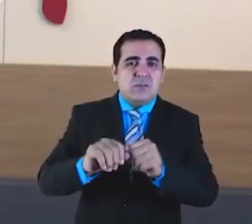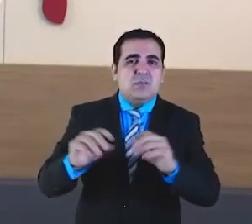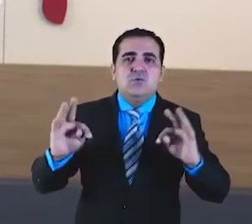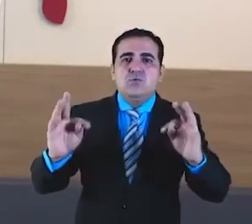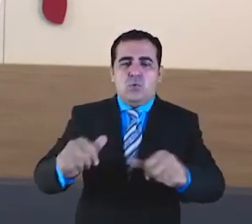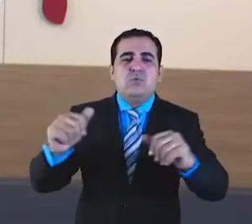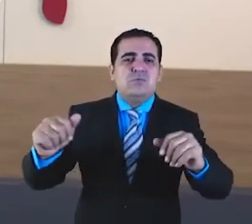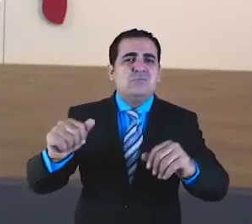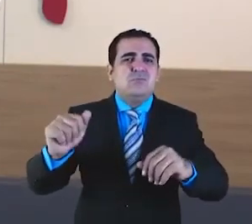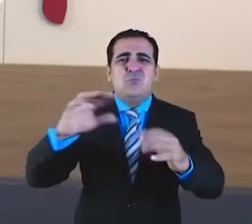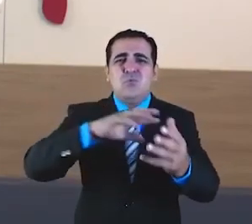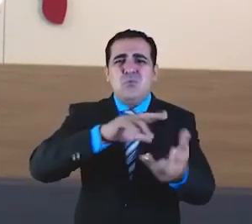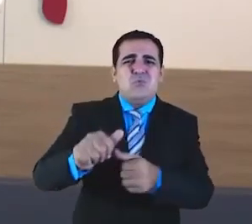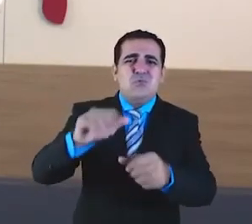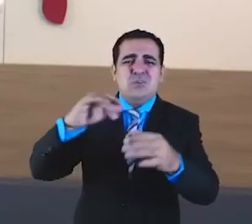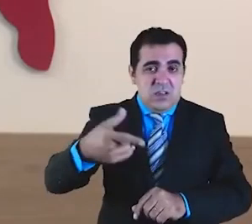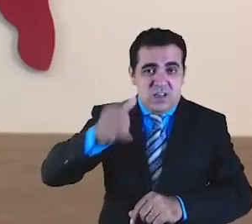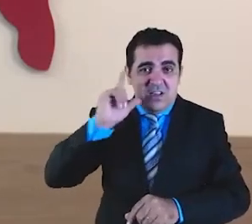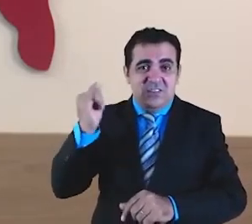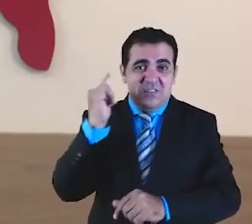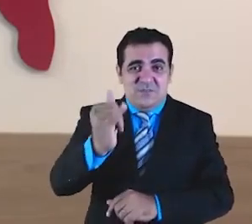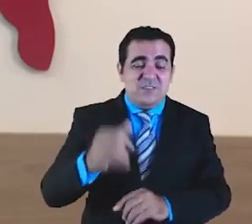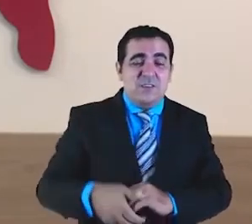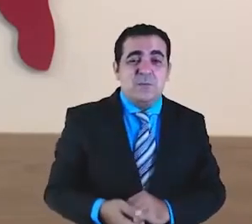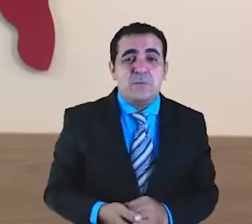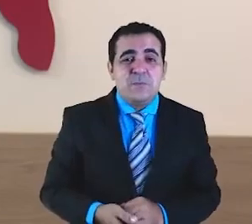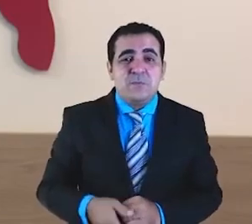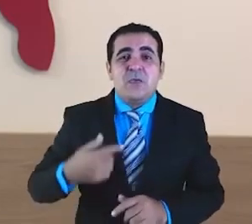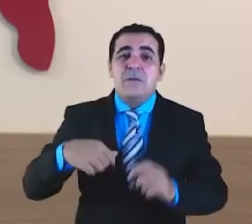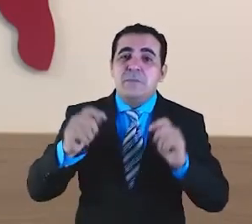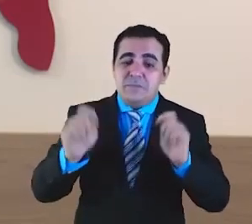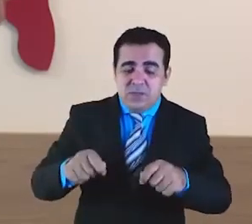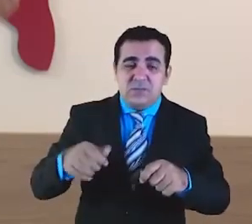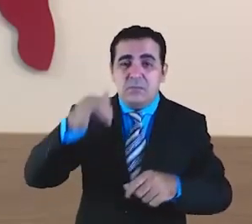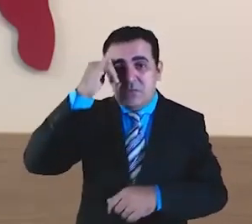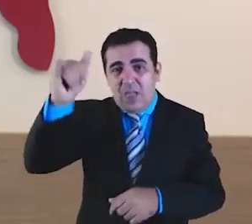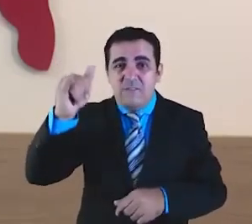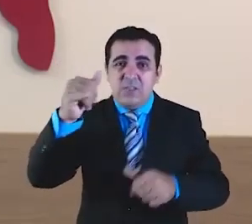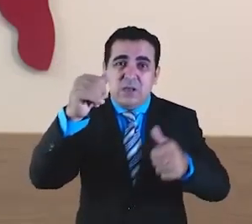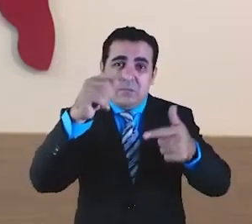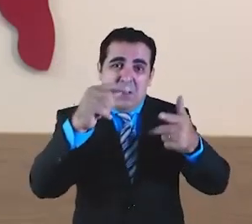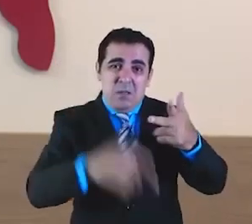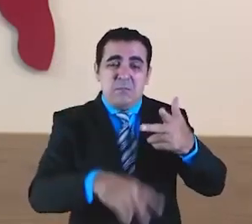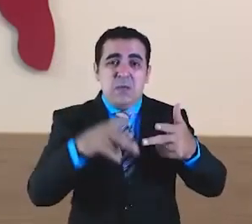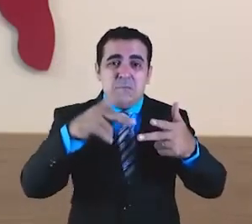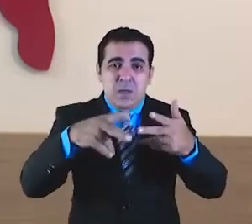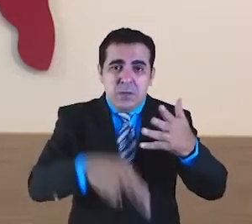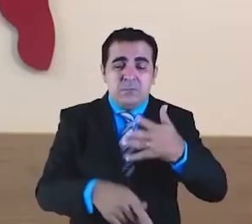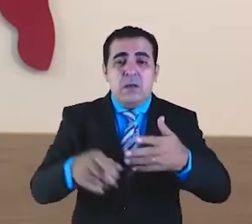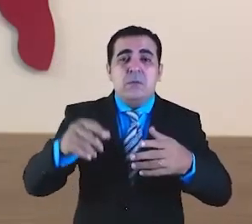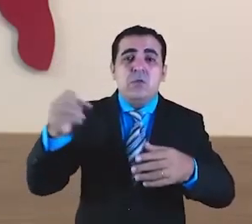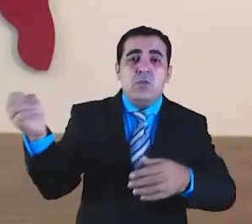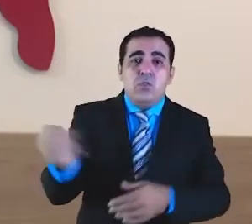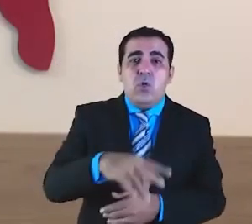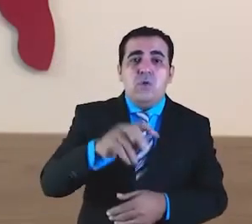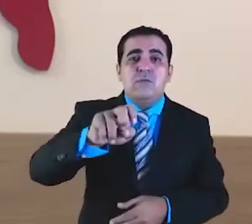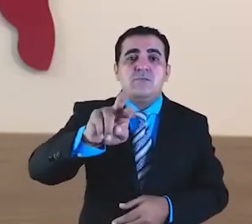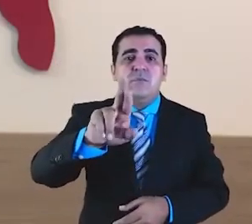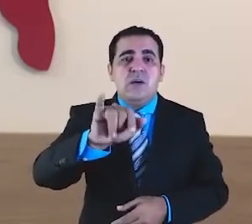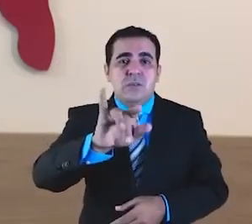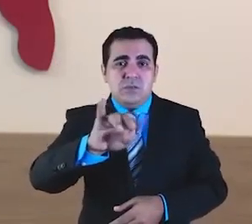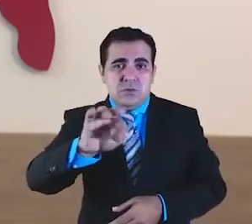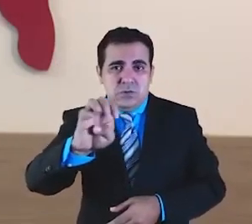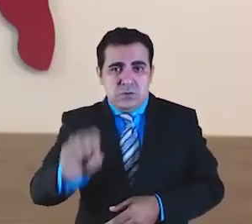a atividade turística foi praticamente paralisada. O governador finalizou dizendo que, a partir da próxima semana, escolas particulares